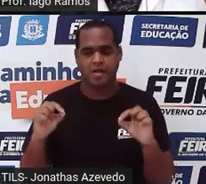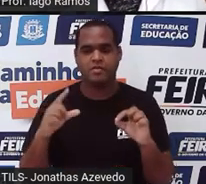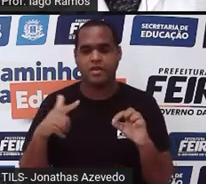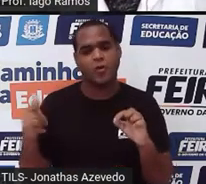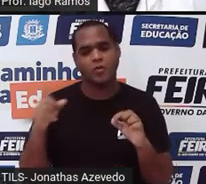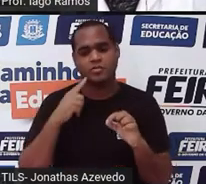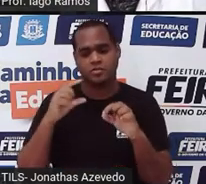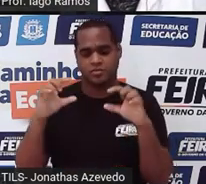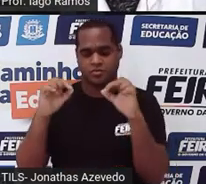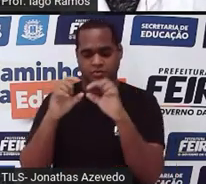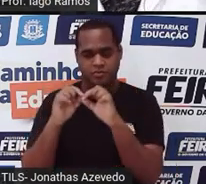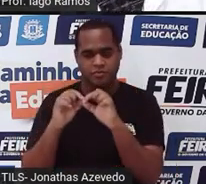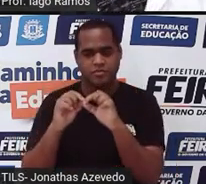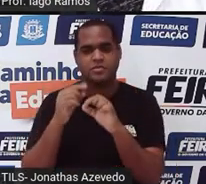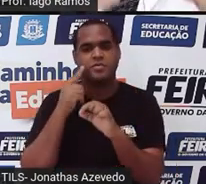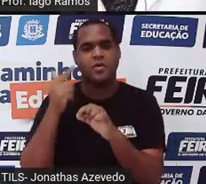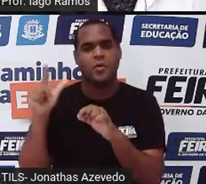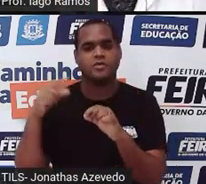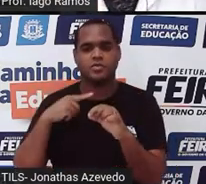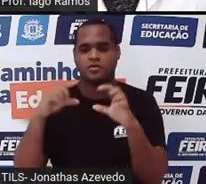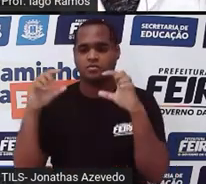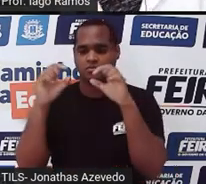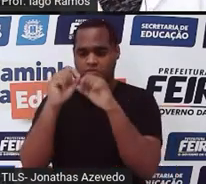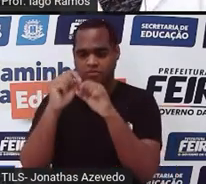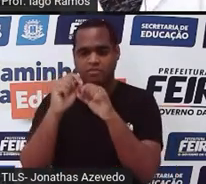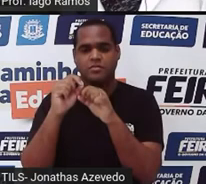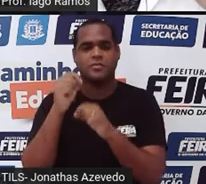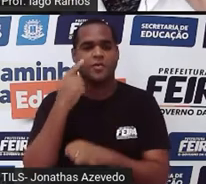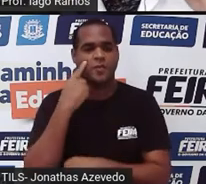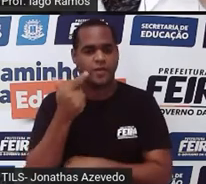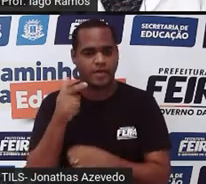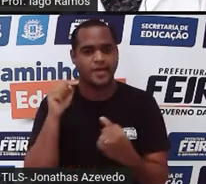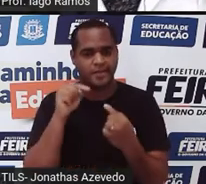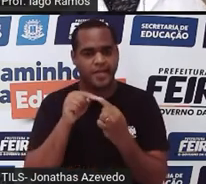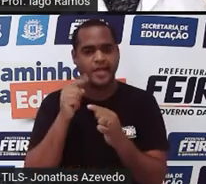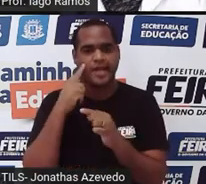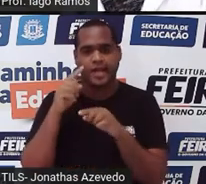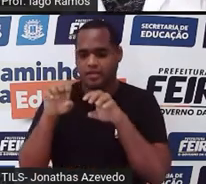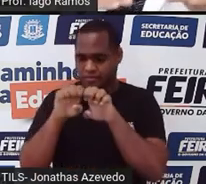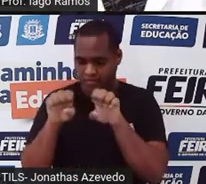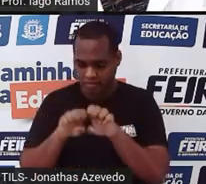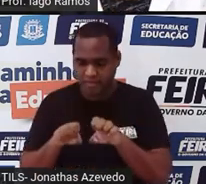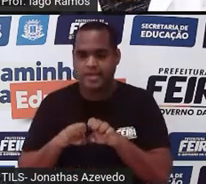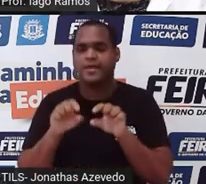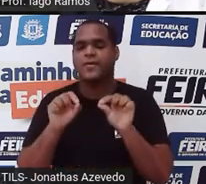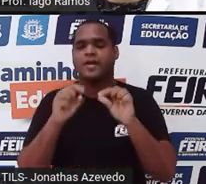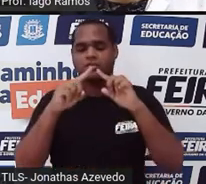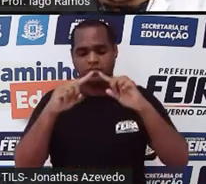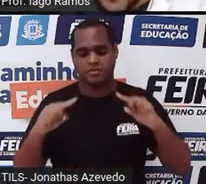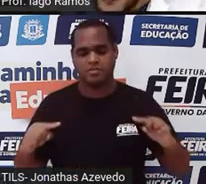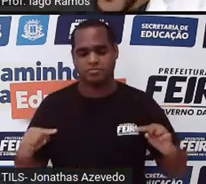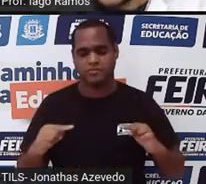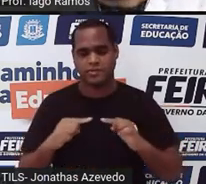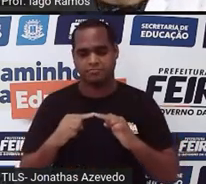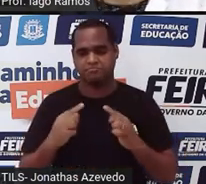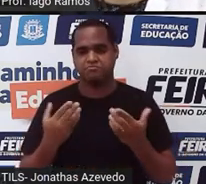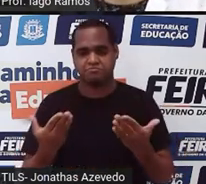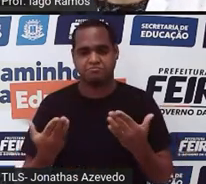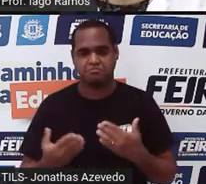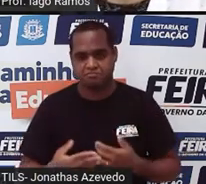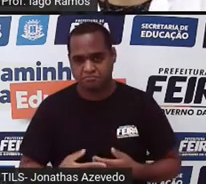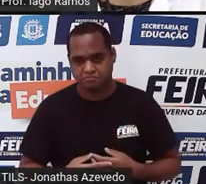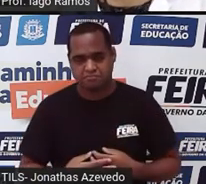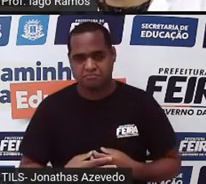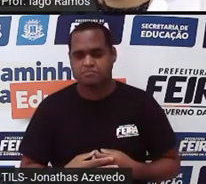em cima e uma no topo. Então, forma também uma estrutura triangular, certo? E